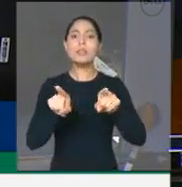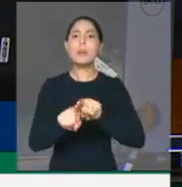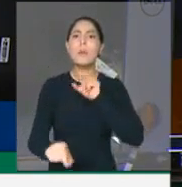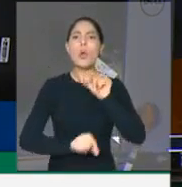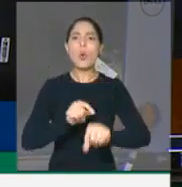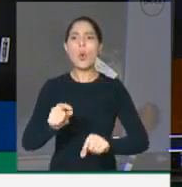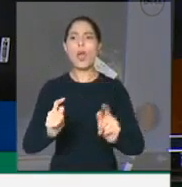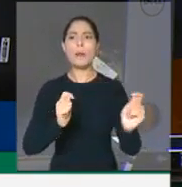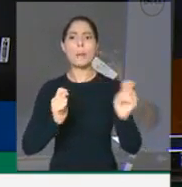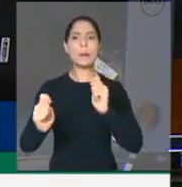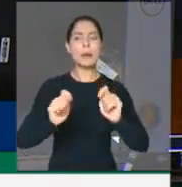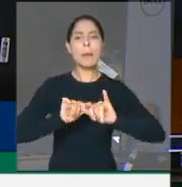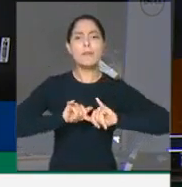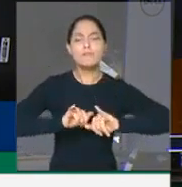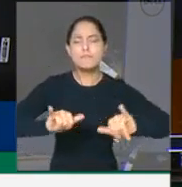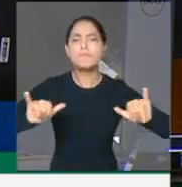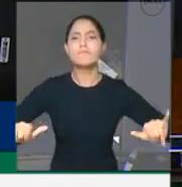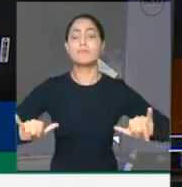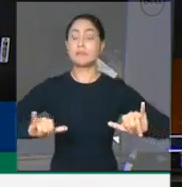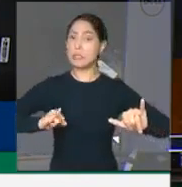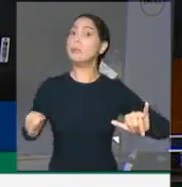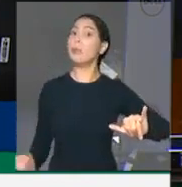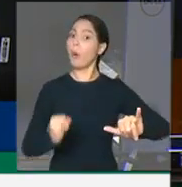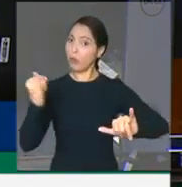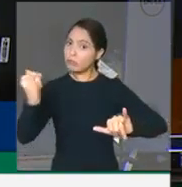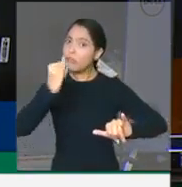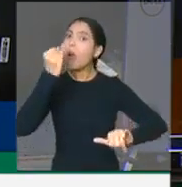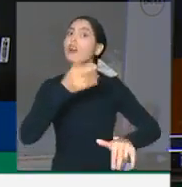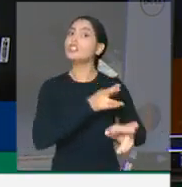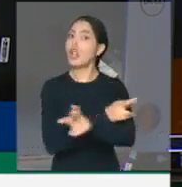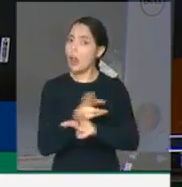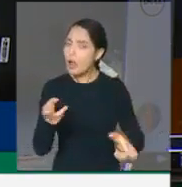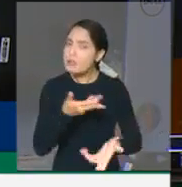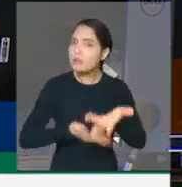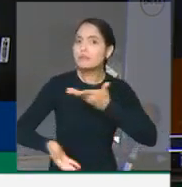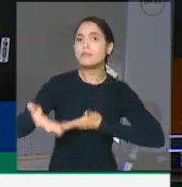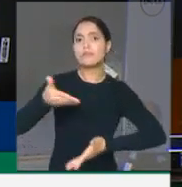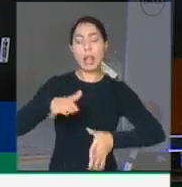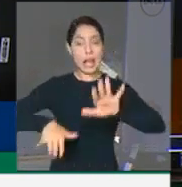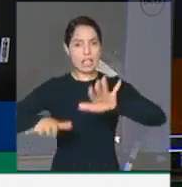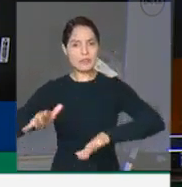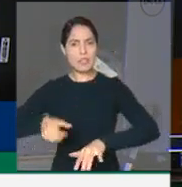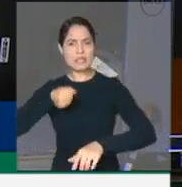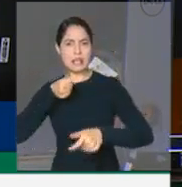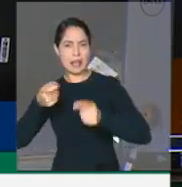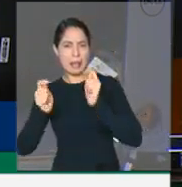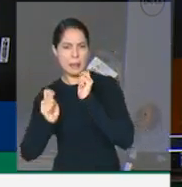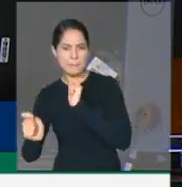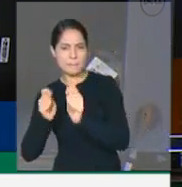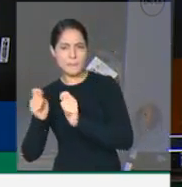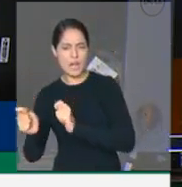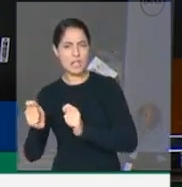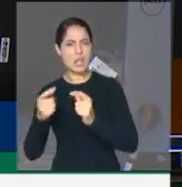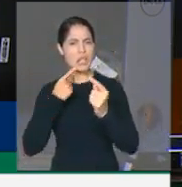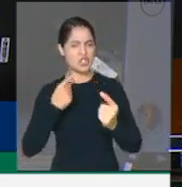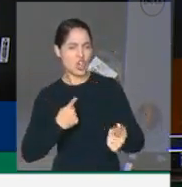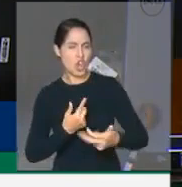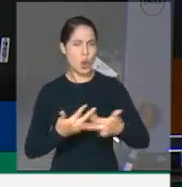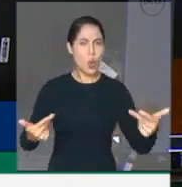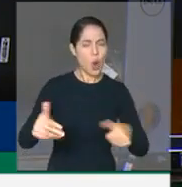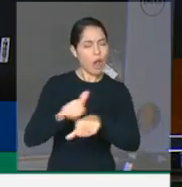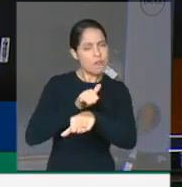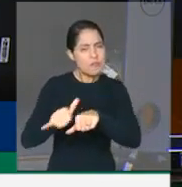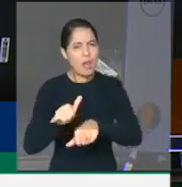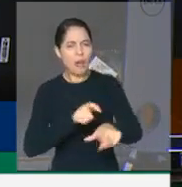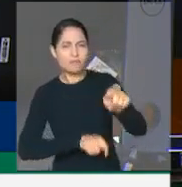com a imprensa uma relação constante e construtiva, recebendo as críticas e as análises com humildade, porque todos